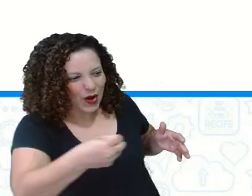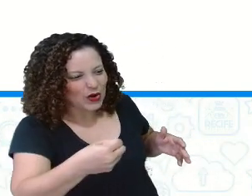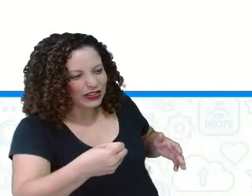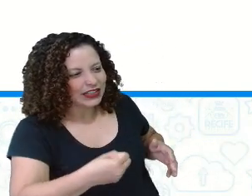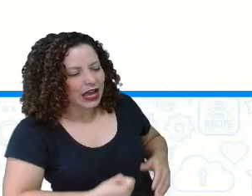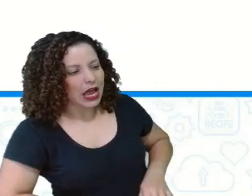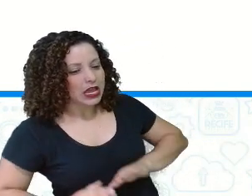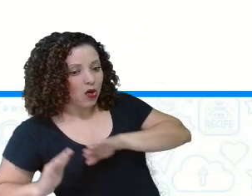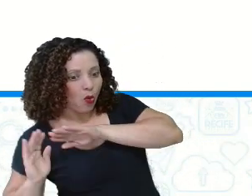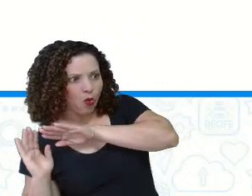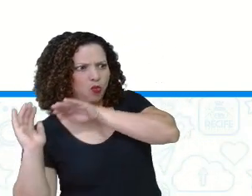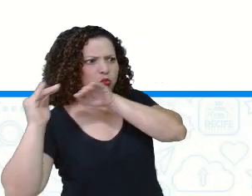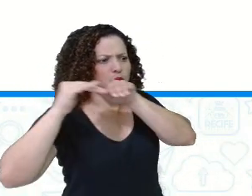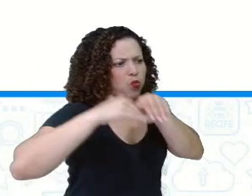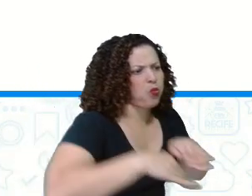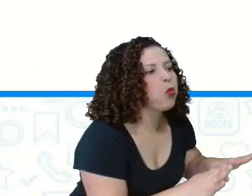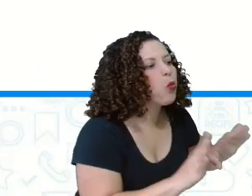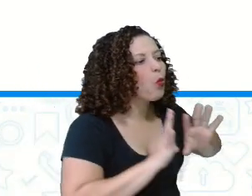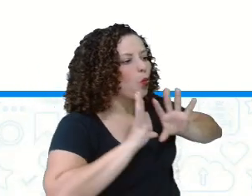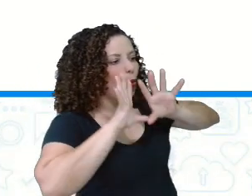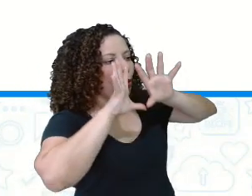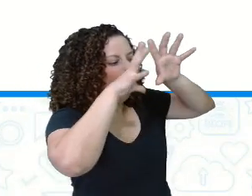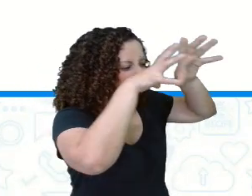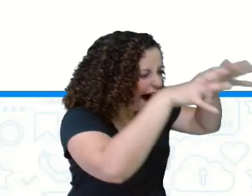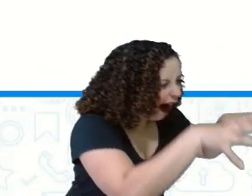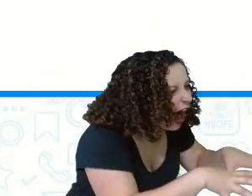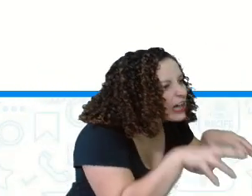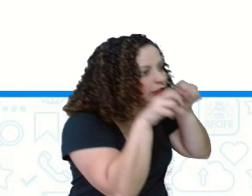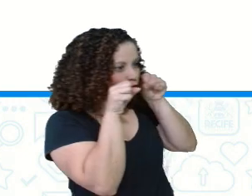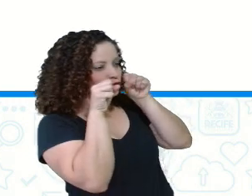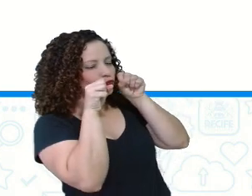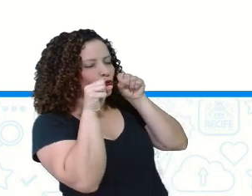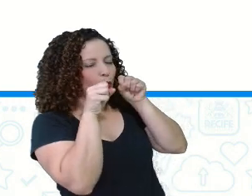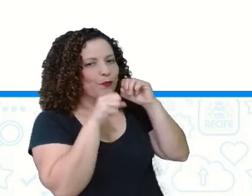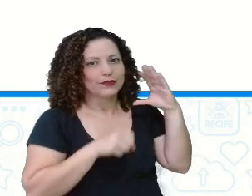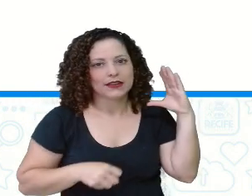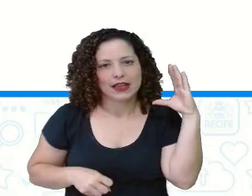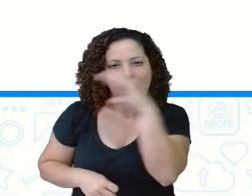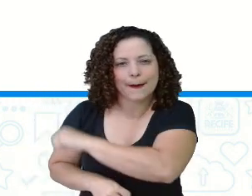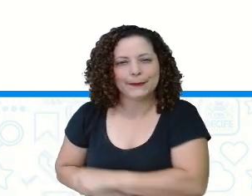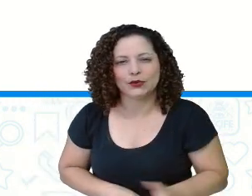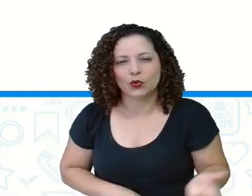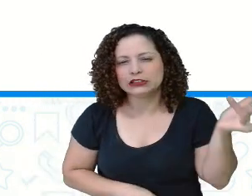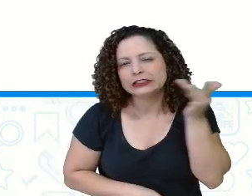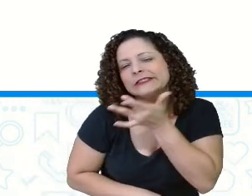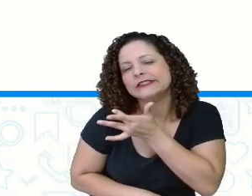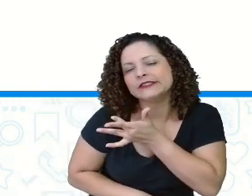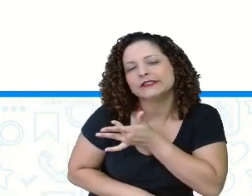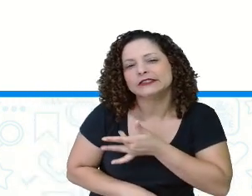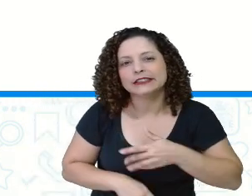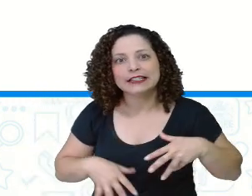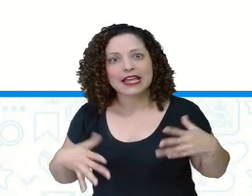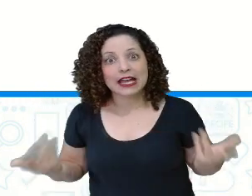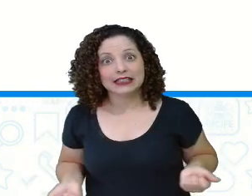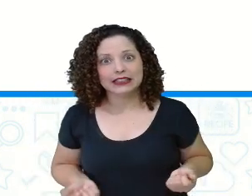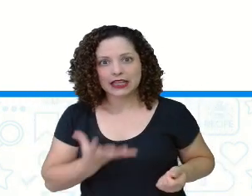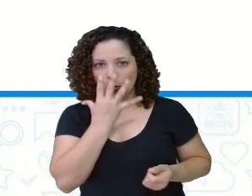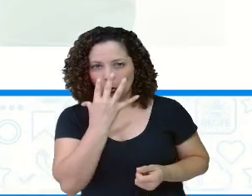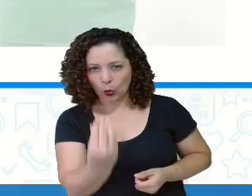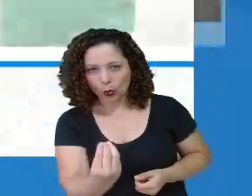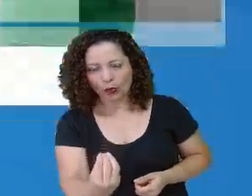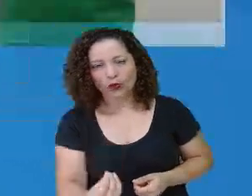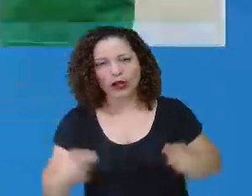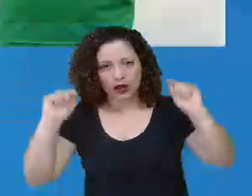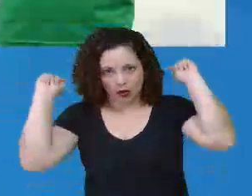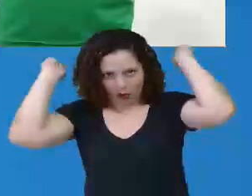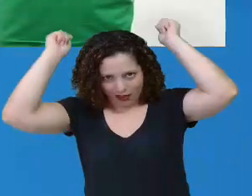corre para dentro e come a senhora rapidinho, tá? O lobo coloca a toca e os óculos da